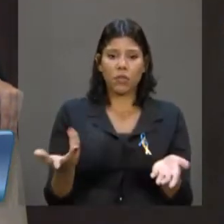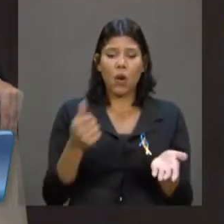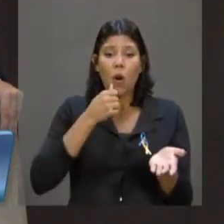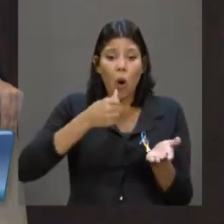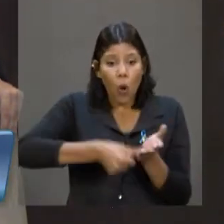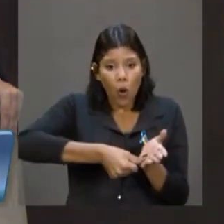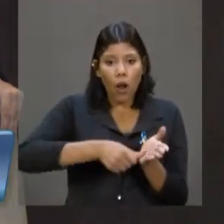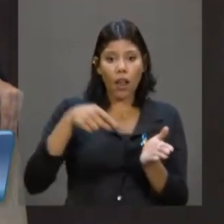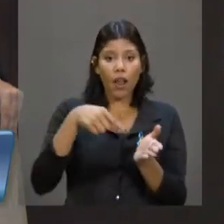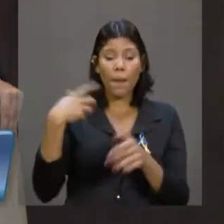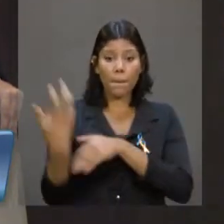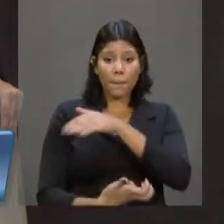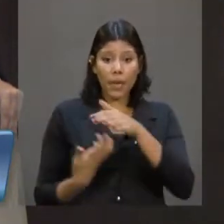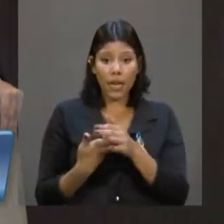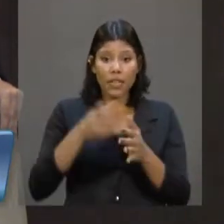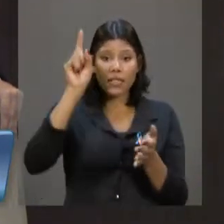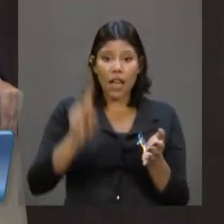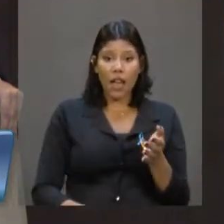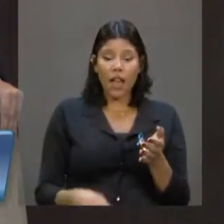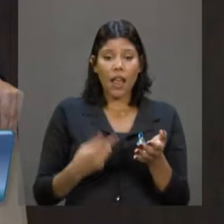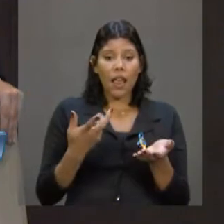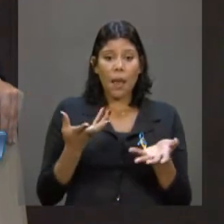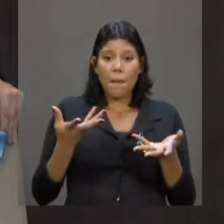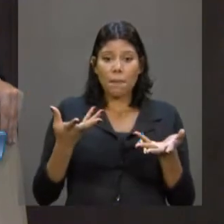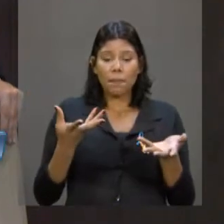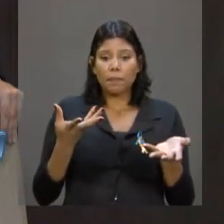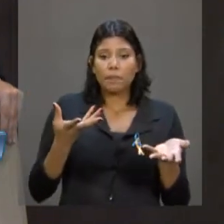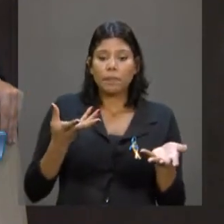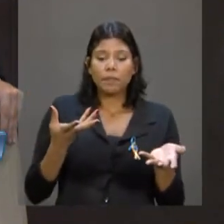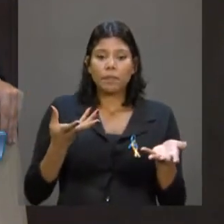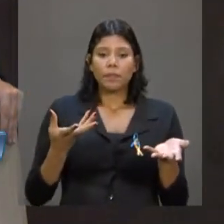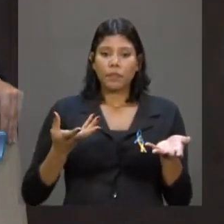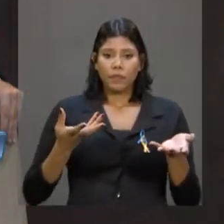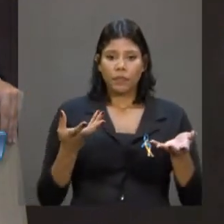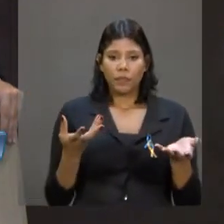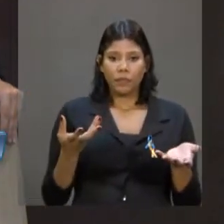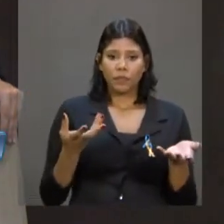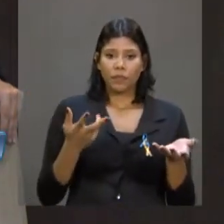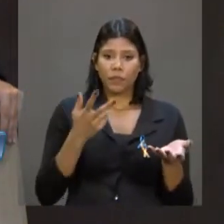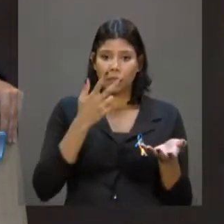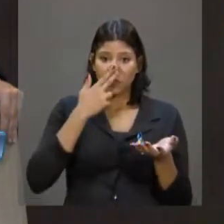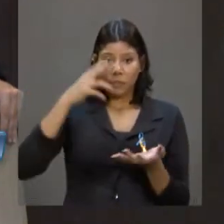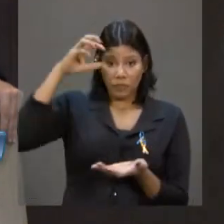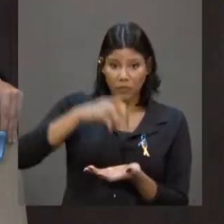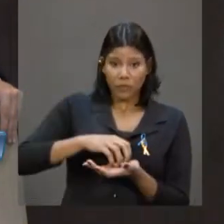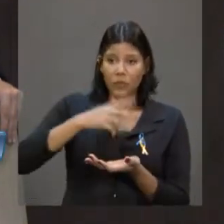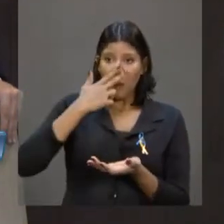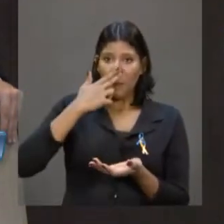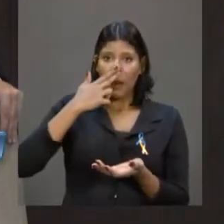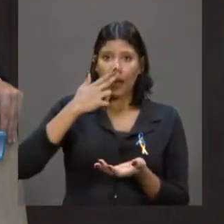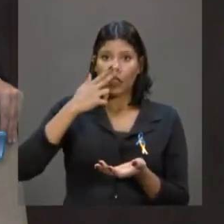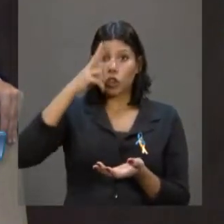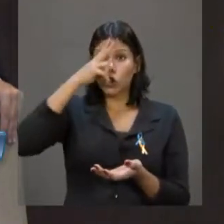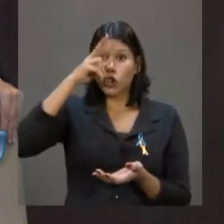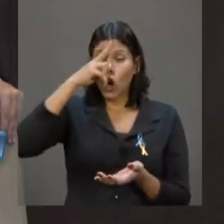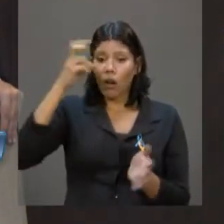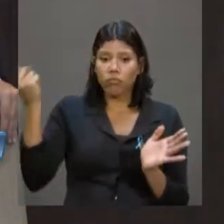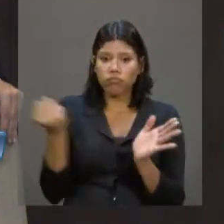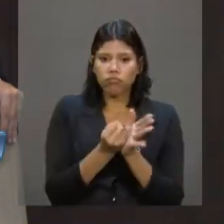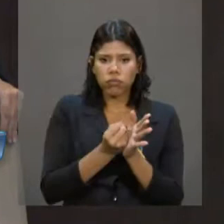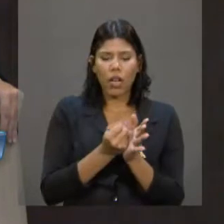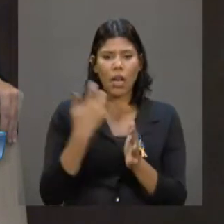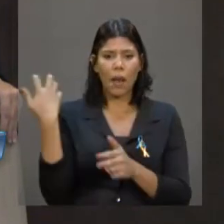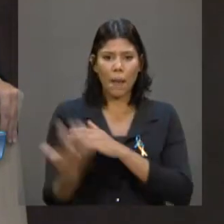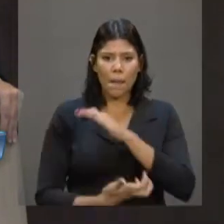se você for pensar, é uma empresa que reside na memória histórica brasileira como uma